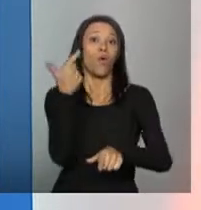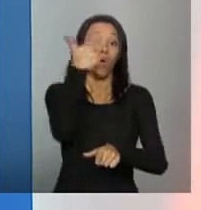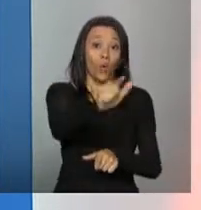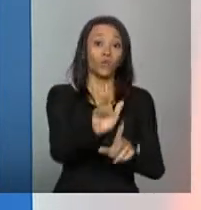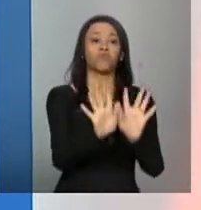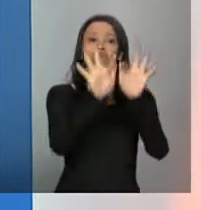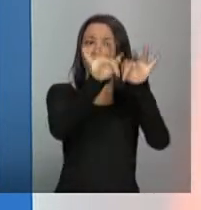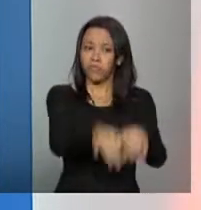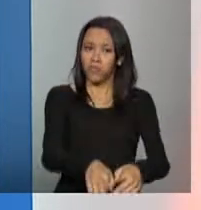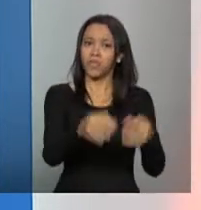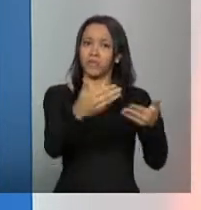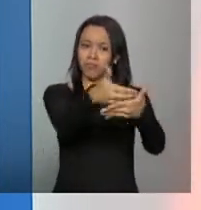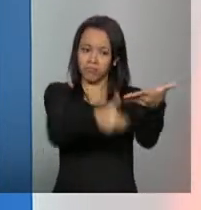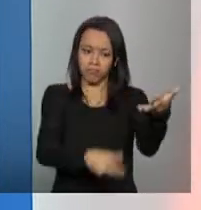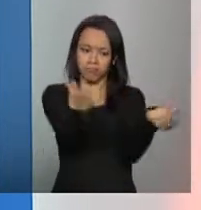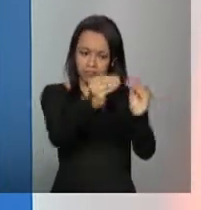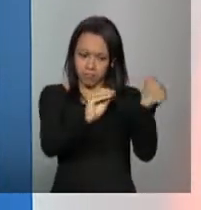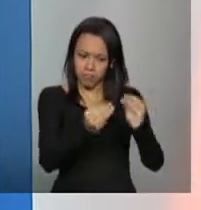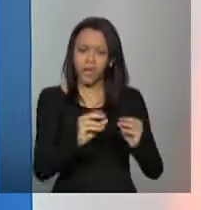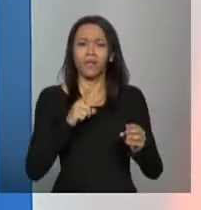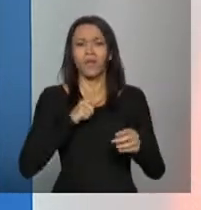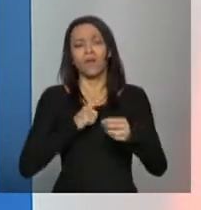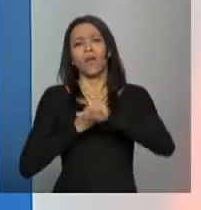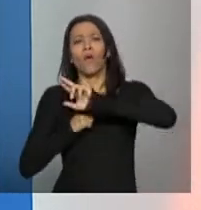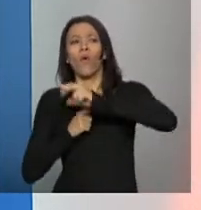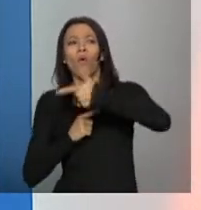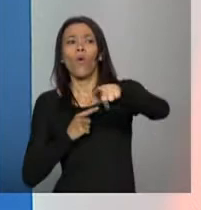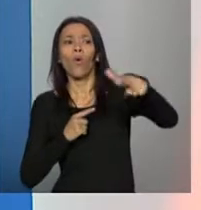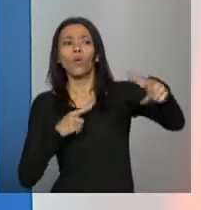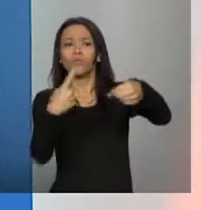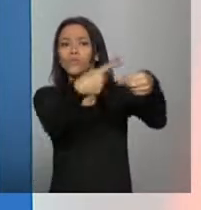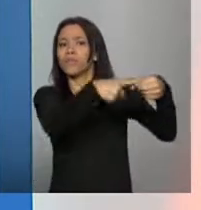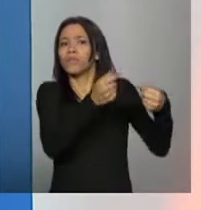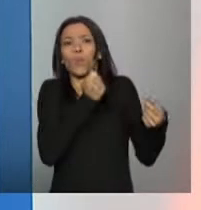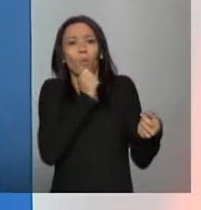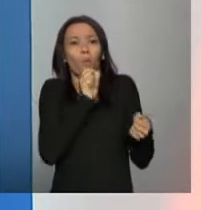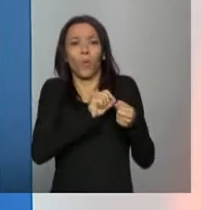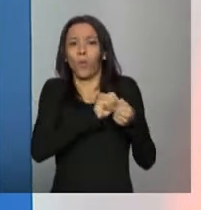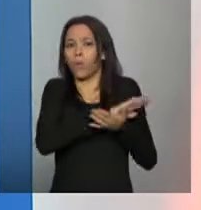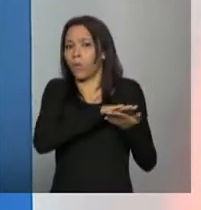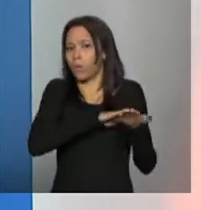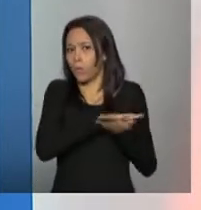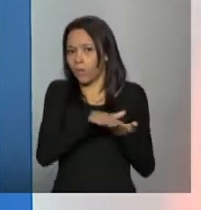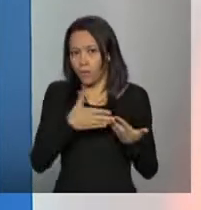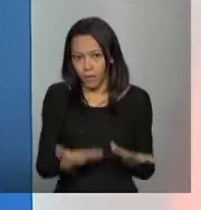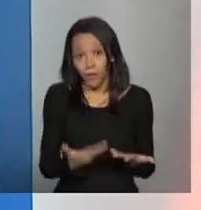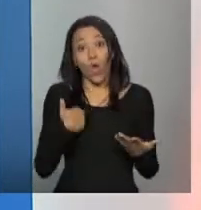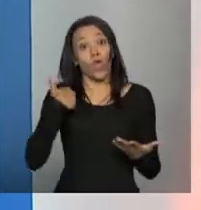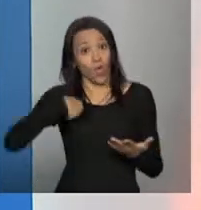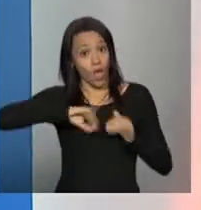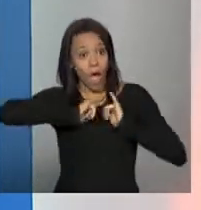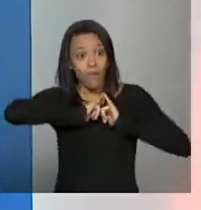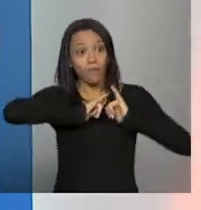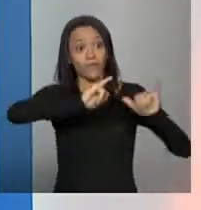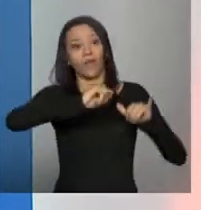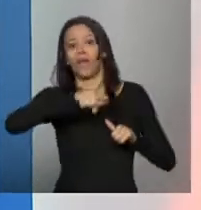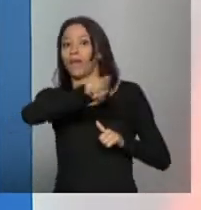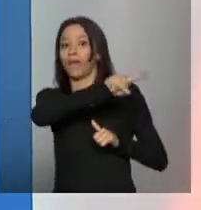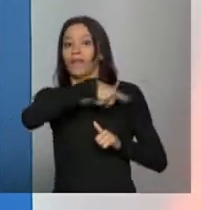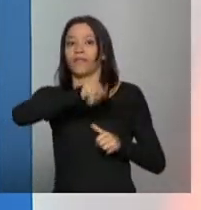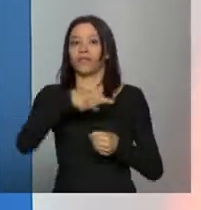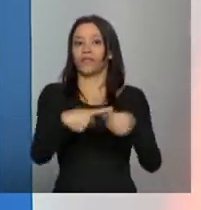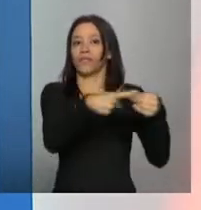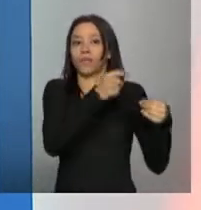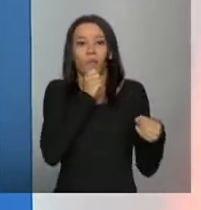cadastros e tem muitos municípios que ainda não fizeram esse processo. Então, a nossa chamada é para esses municípios, né, que continuem